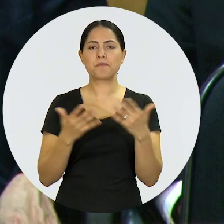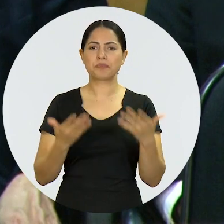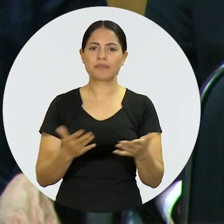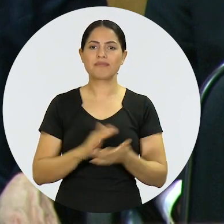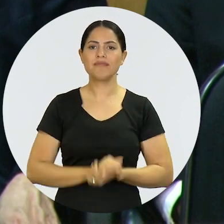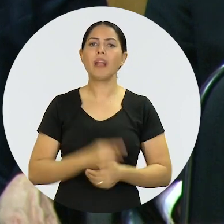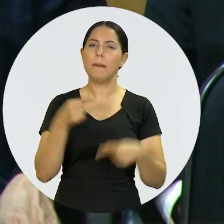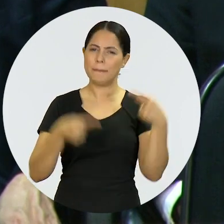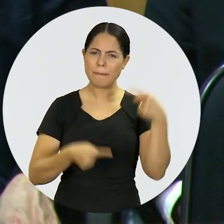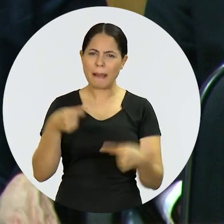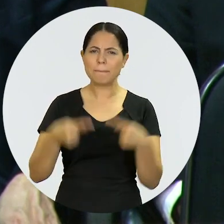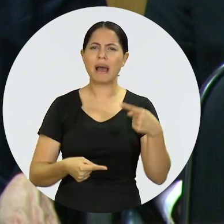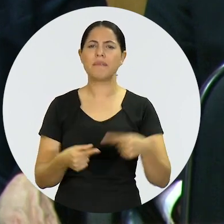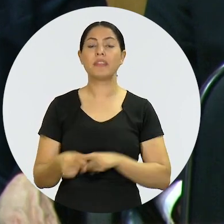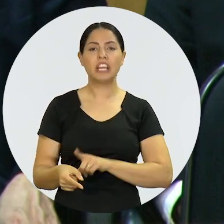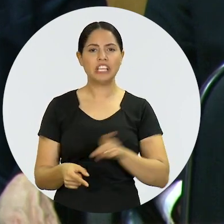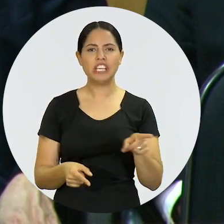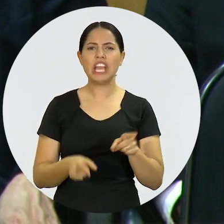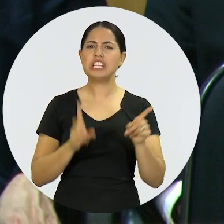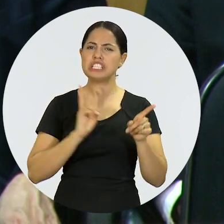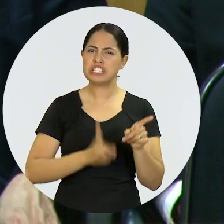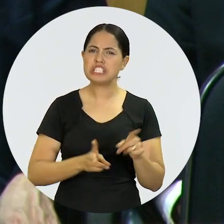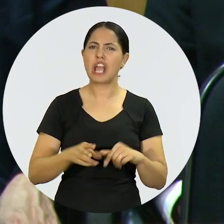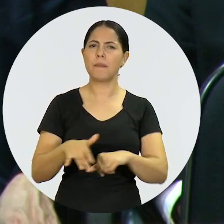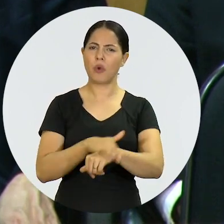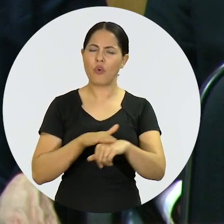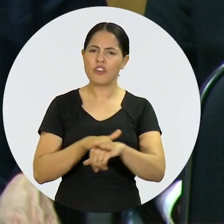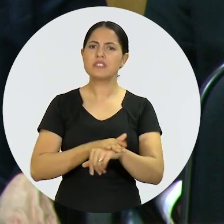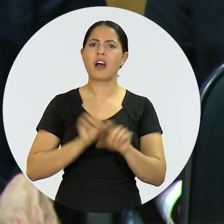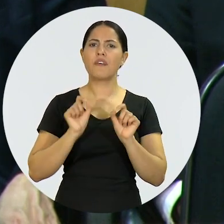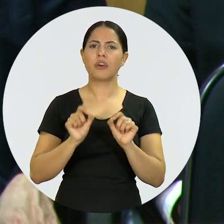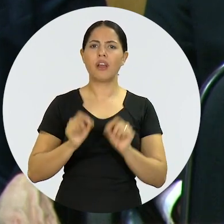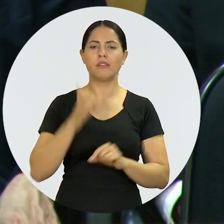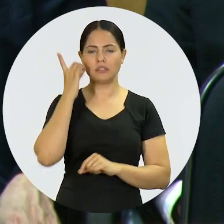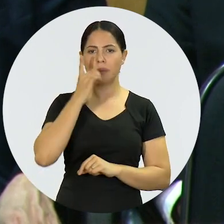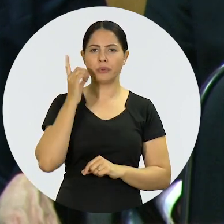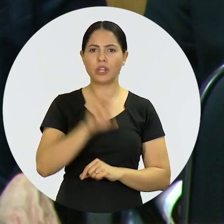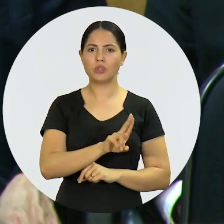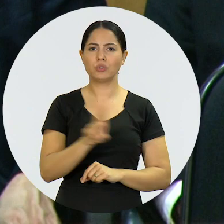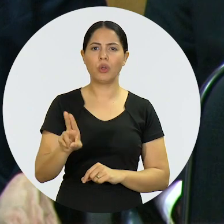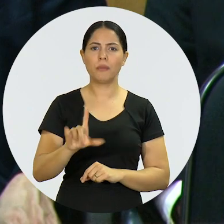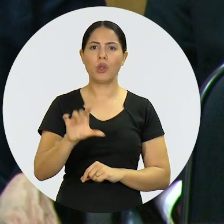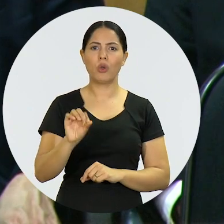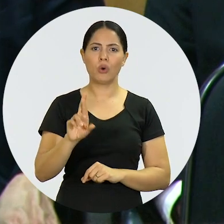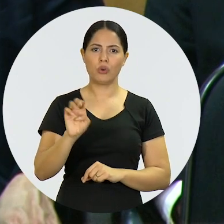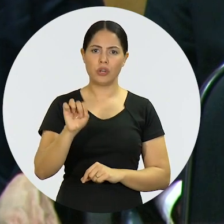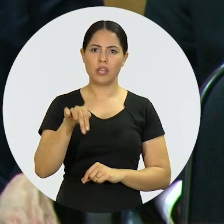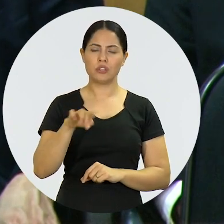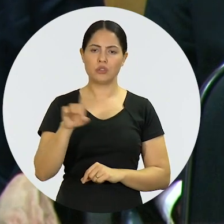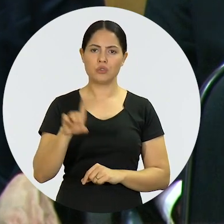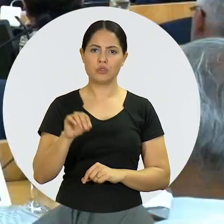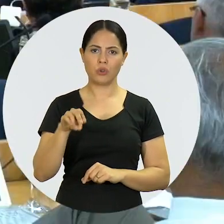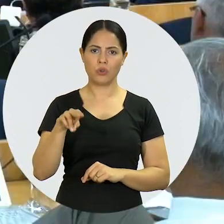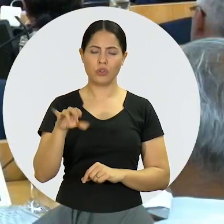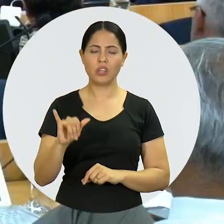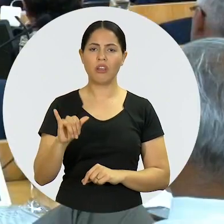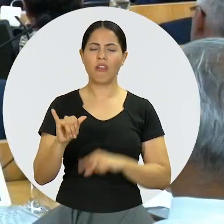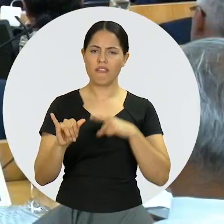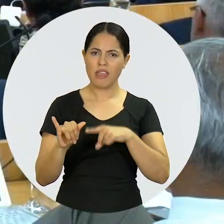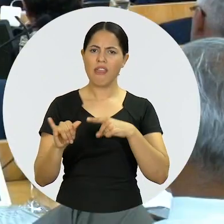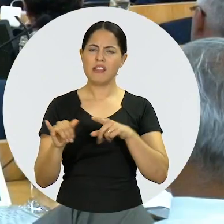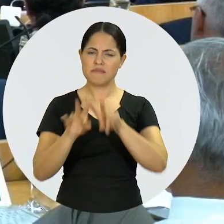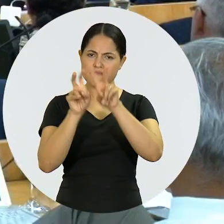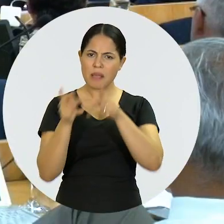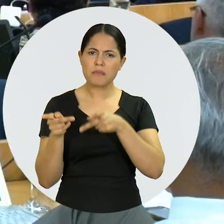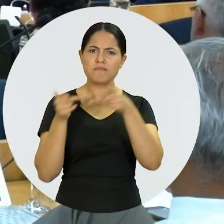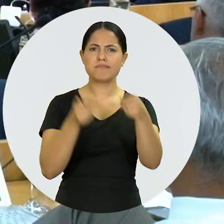debatemos e ali ele conversava com o deputado Onix, à época, deputado Onix, Lorenzoni, que levou